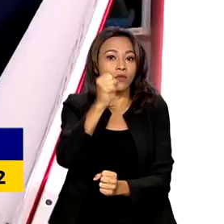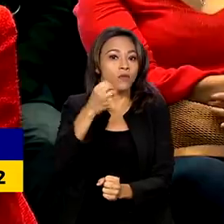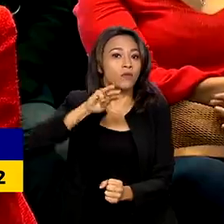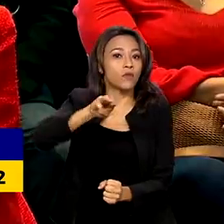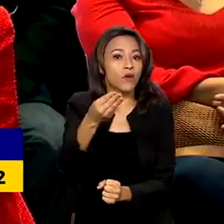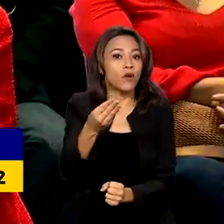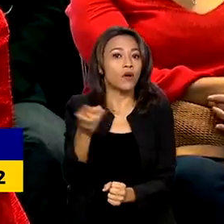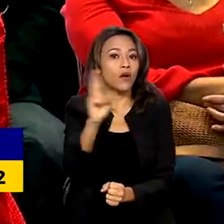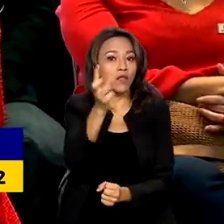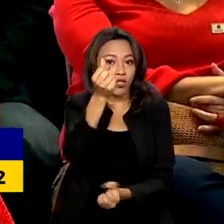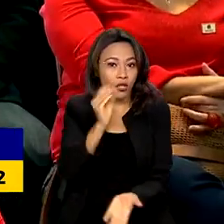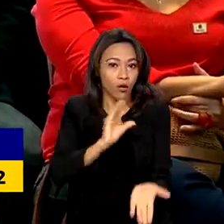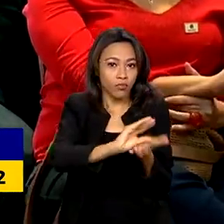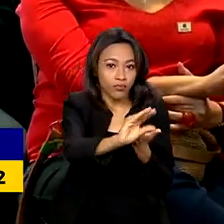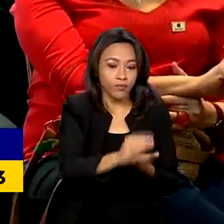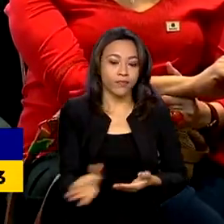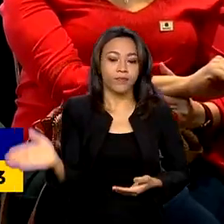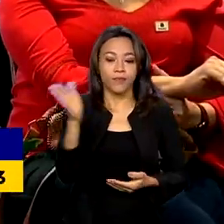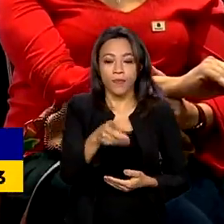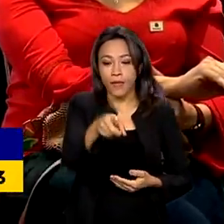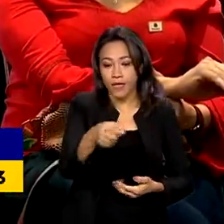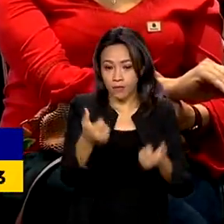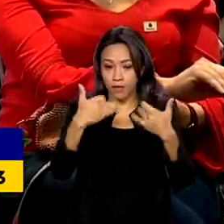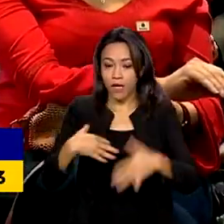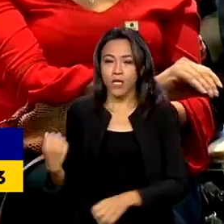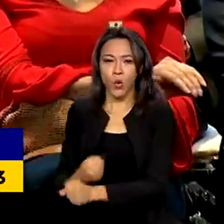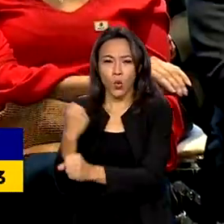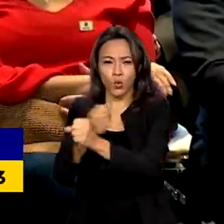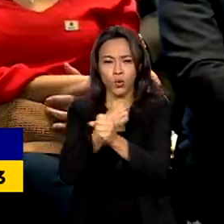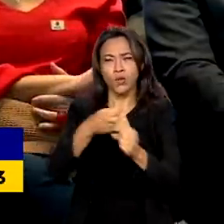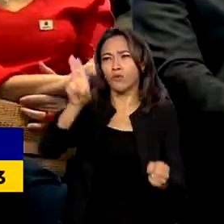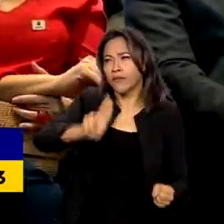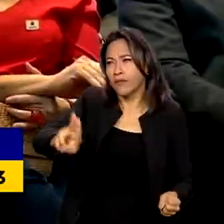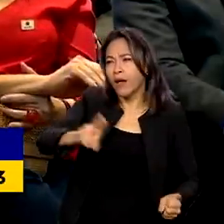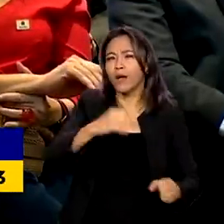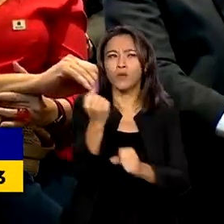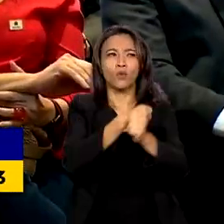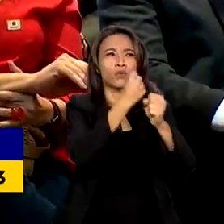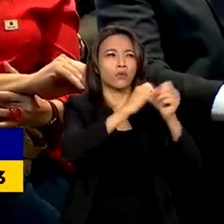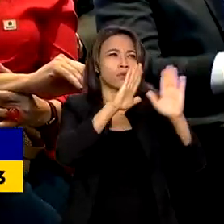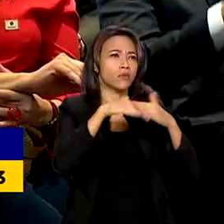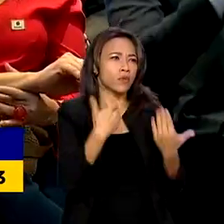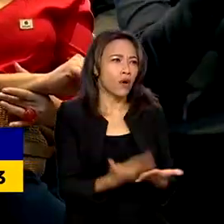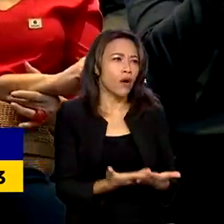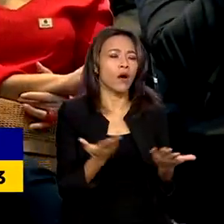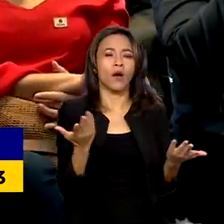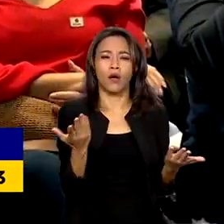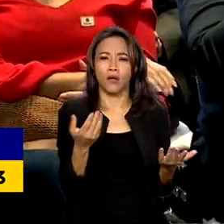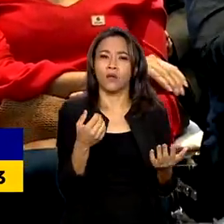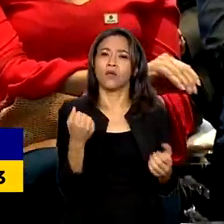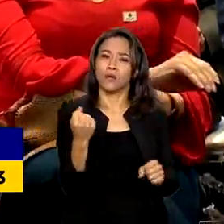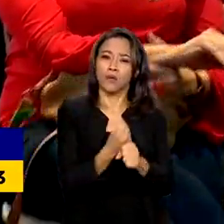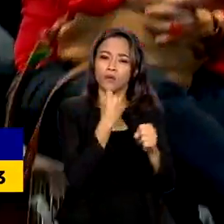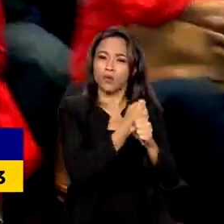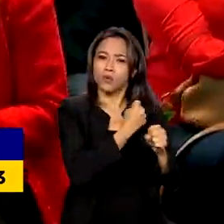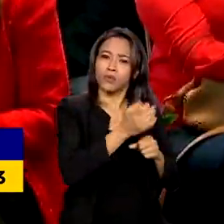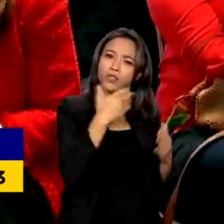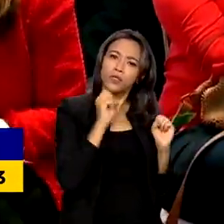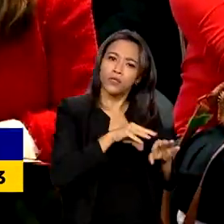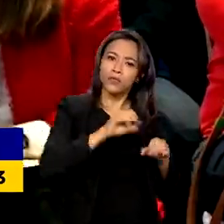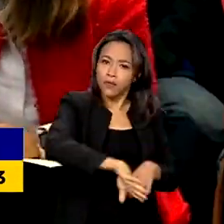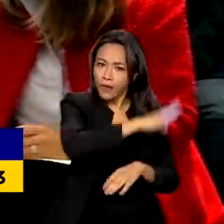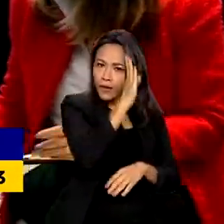reais. Quando se fala em fazer universidade, se fala em fazer uma crédito, se fala em fazer uma escola e definir o tempo integral,